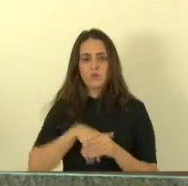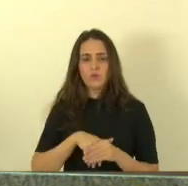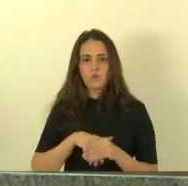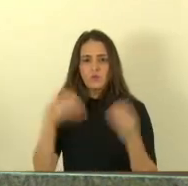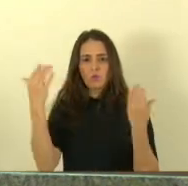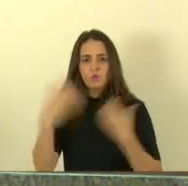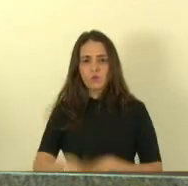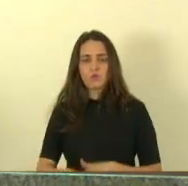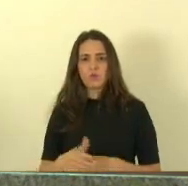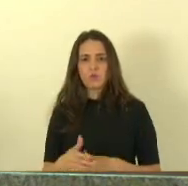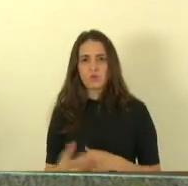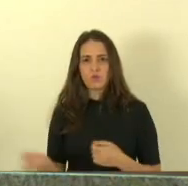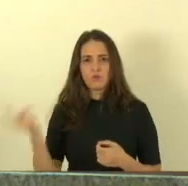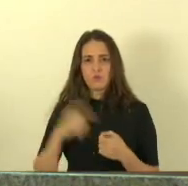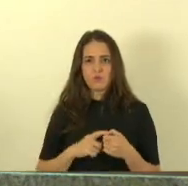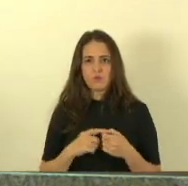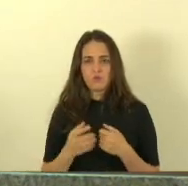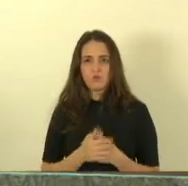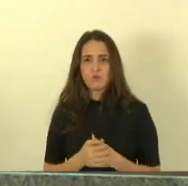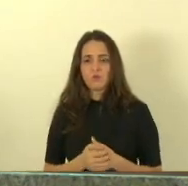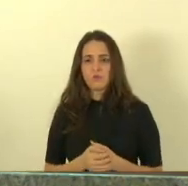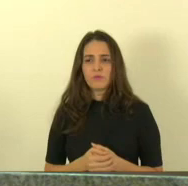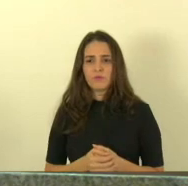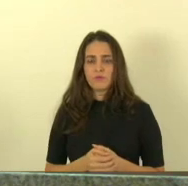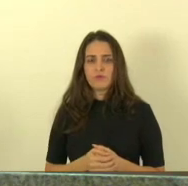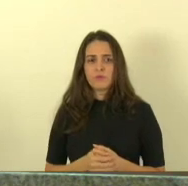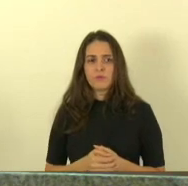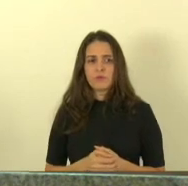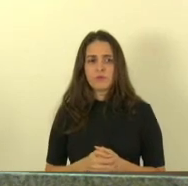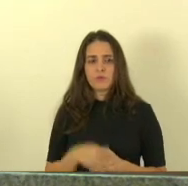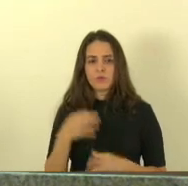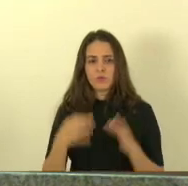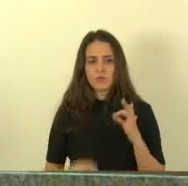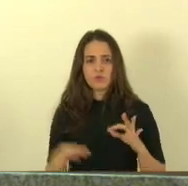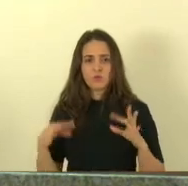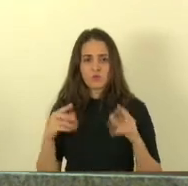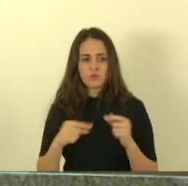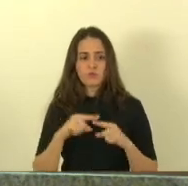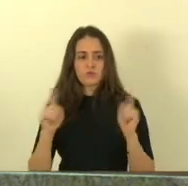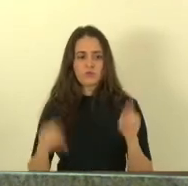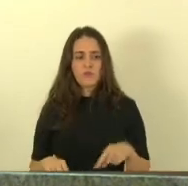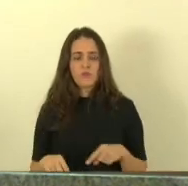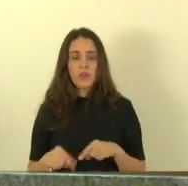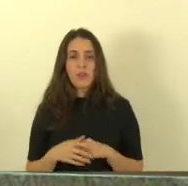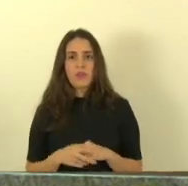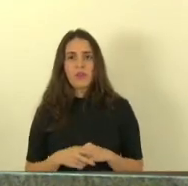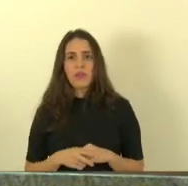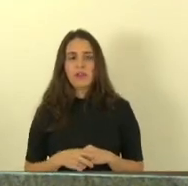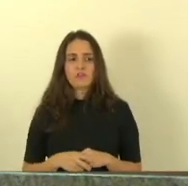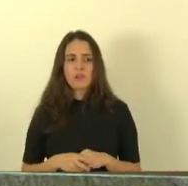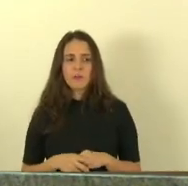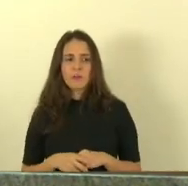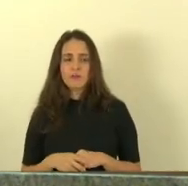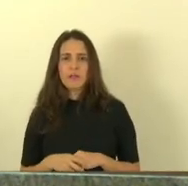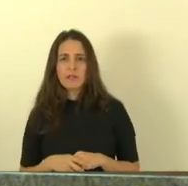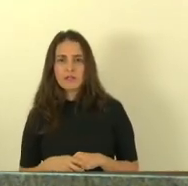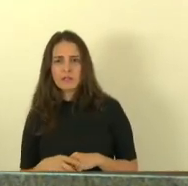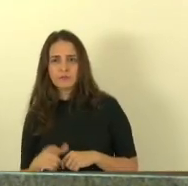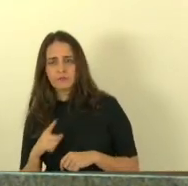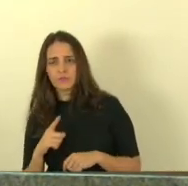pôde ser retomado então é reivindicação muito justa para todos os servidores aí os nossos peritos aí criminais pode dar o deputado